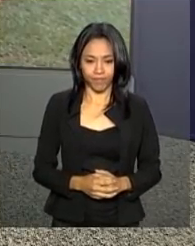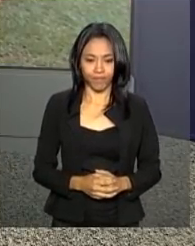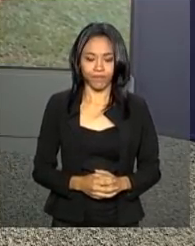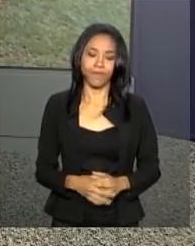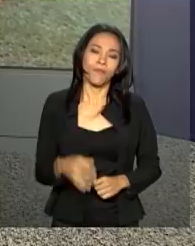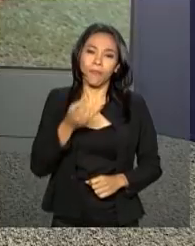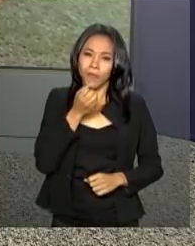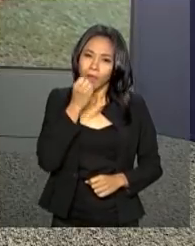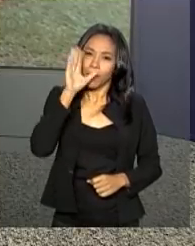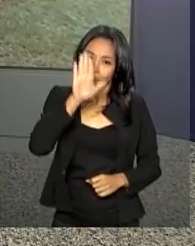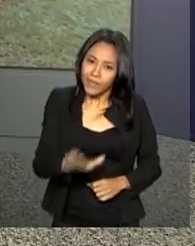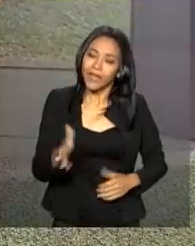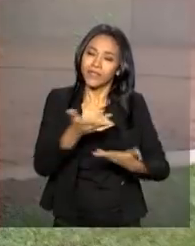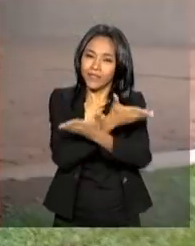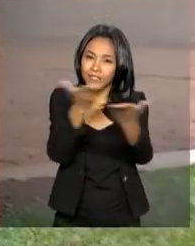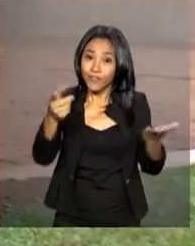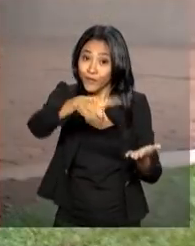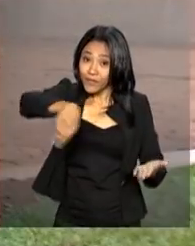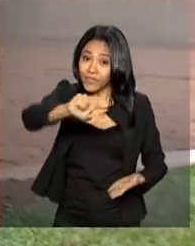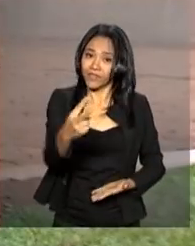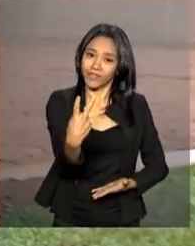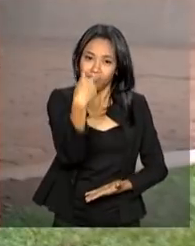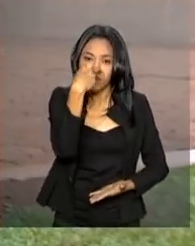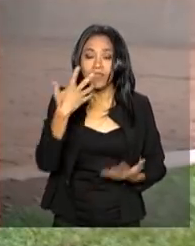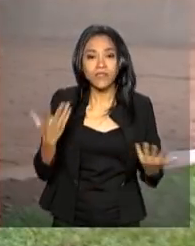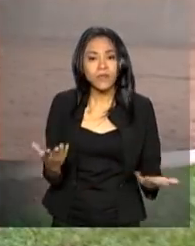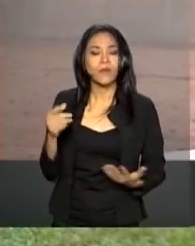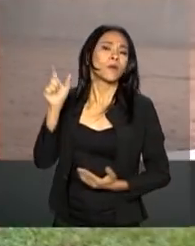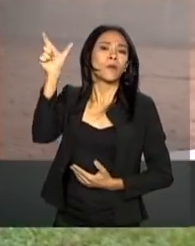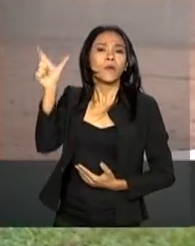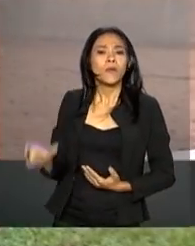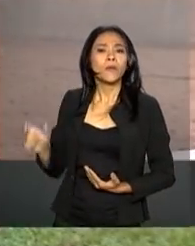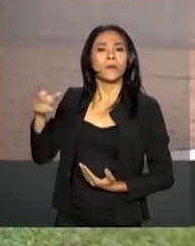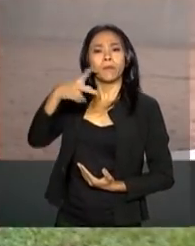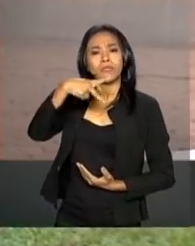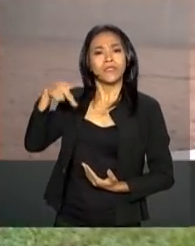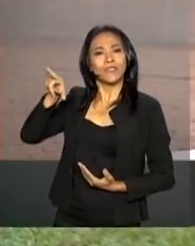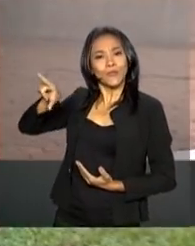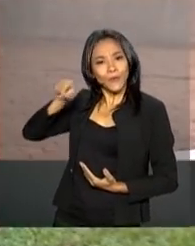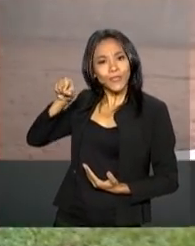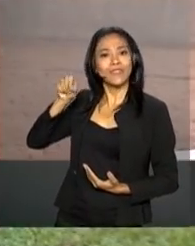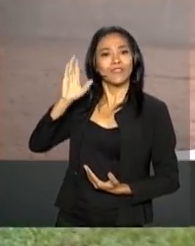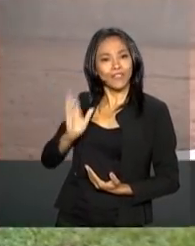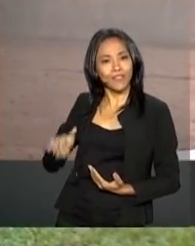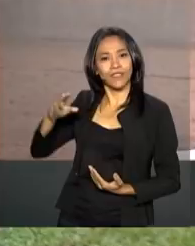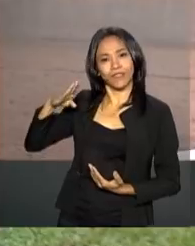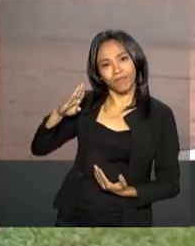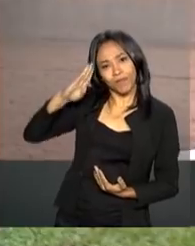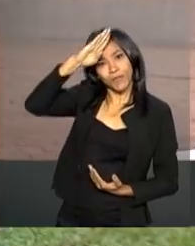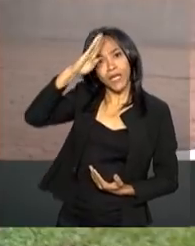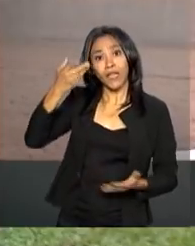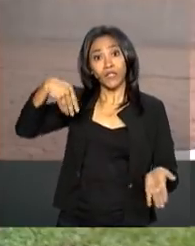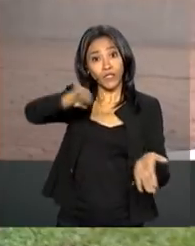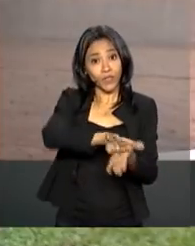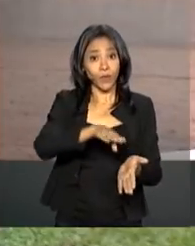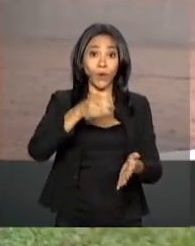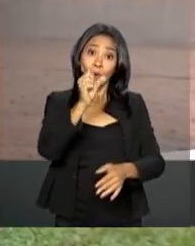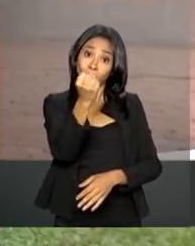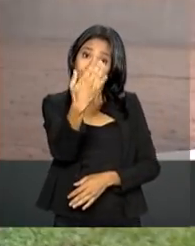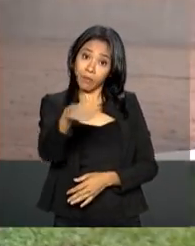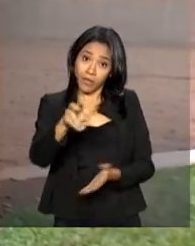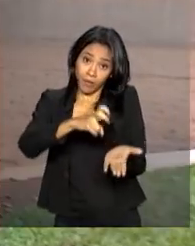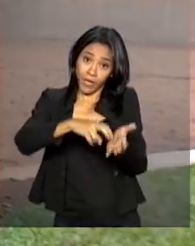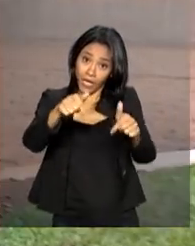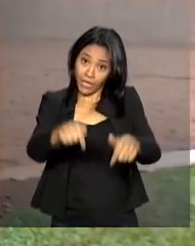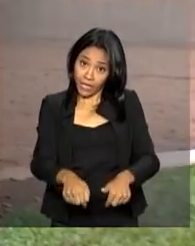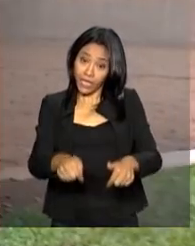Boa tarde, Alessandra, boa tarde a todos que nos acompanham. Olha, o presidente eleito, Jair Bolsonaro, ele chegou, desembarcou aqui em Brasília por volta das 8h30 da manhã e veio para